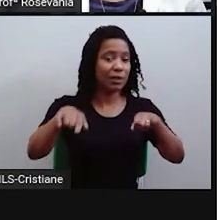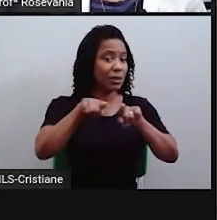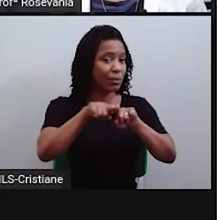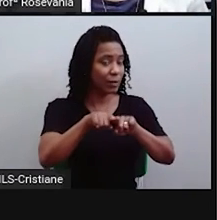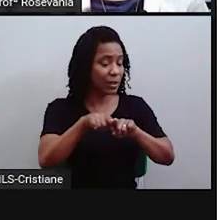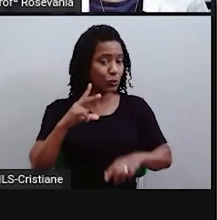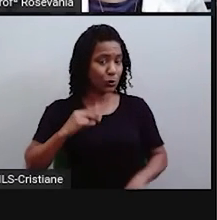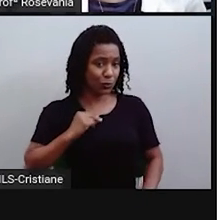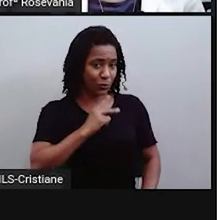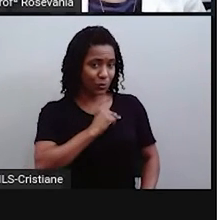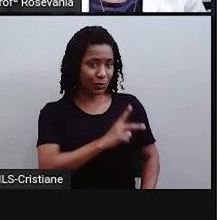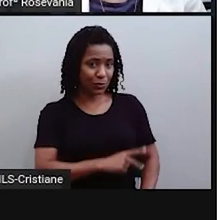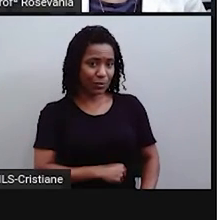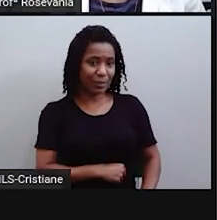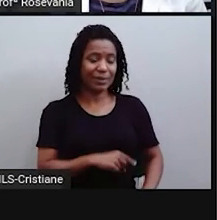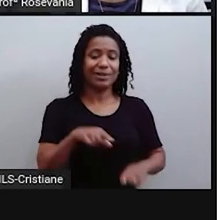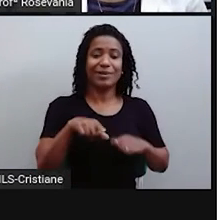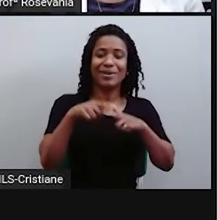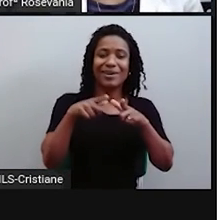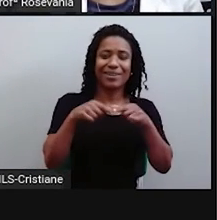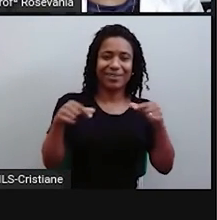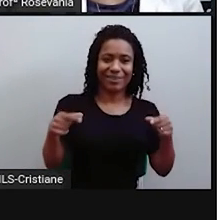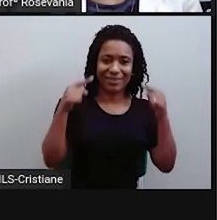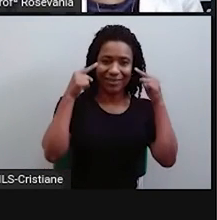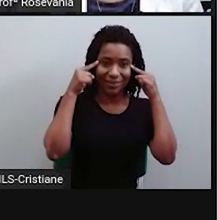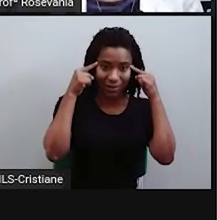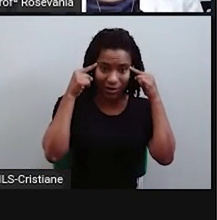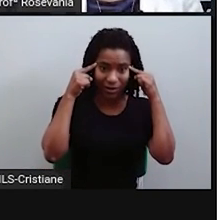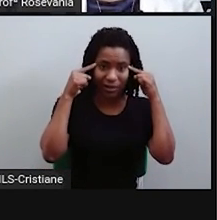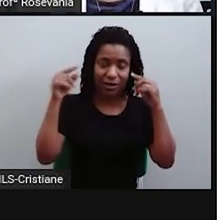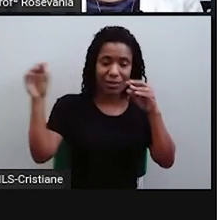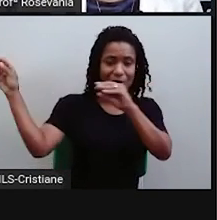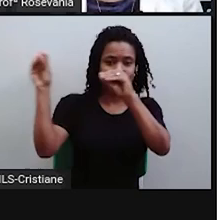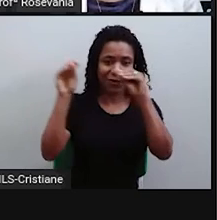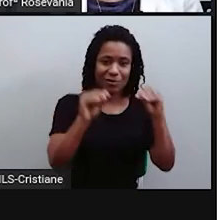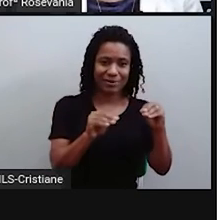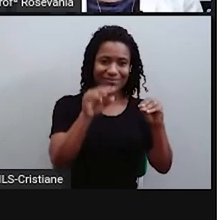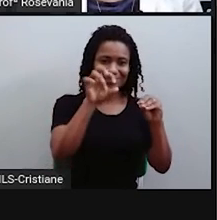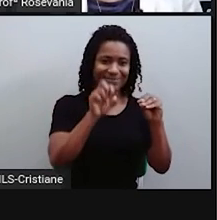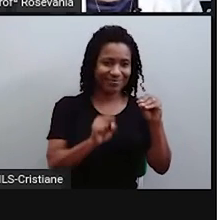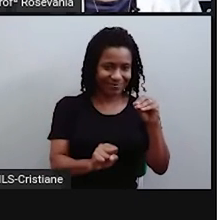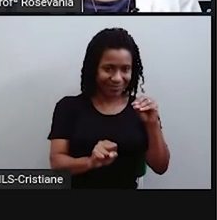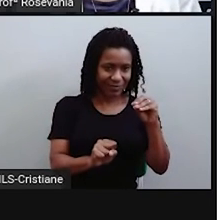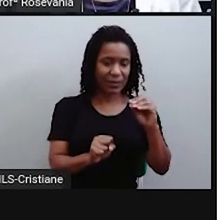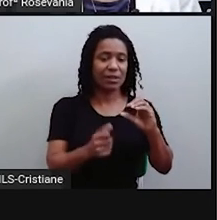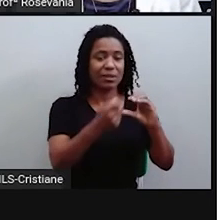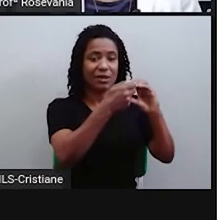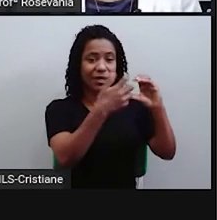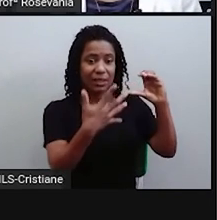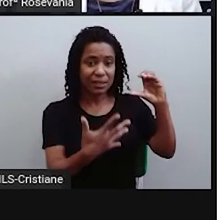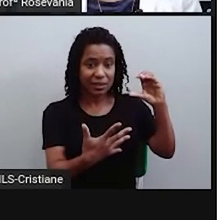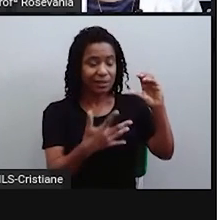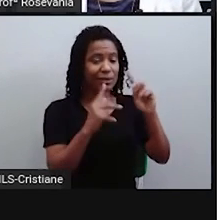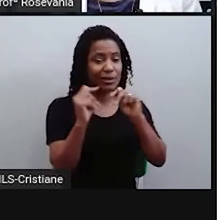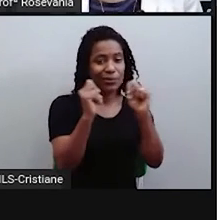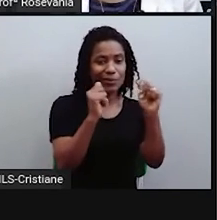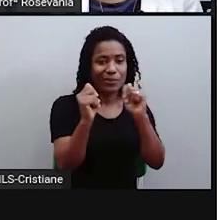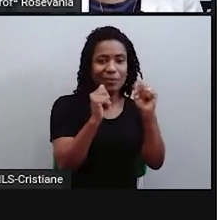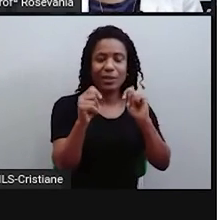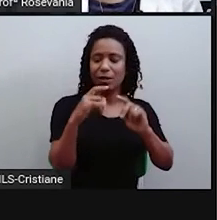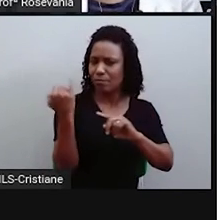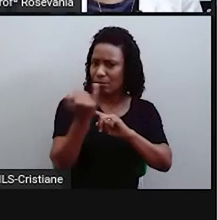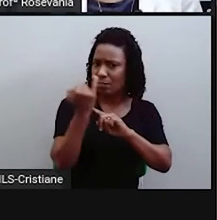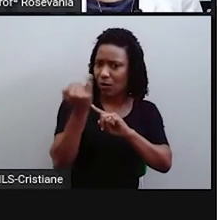chineses, muitos japoneses aí nessa região. Então, a gente tem uma série de características econômicas, características